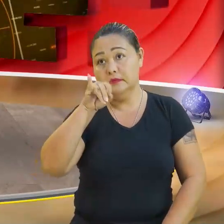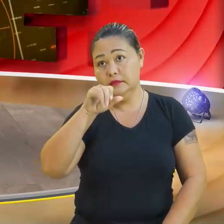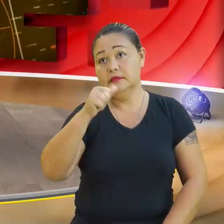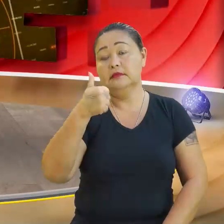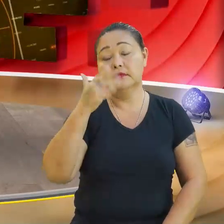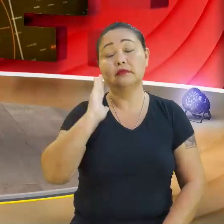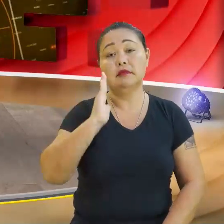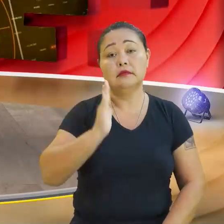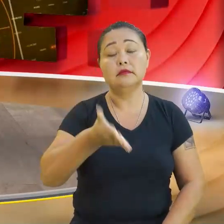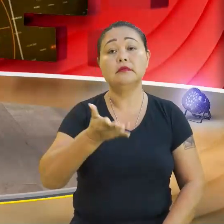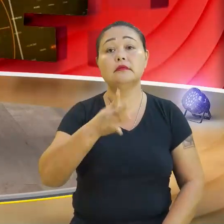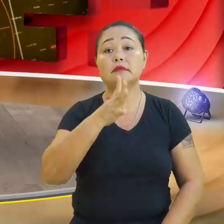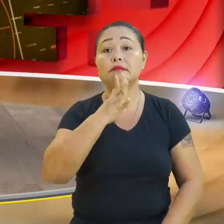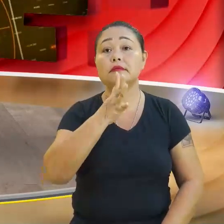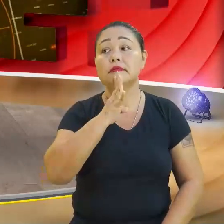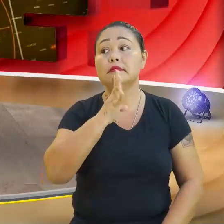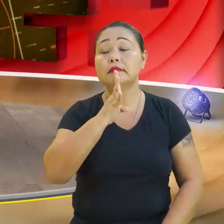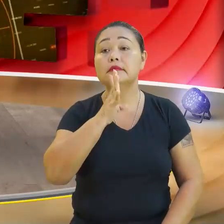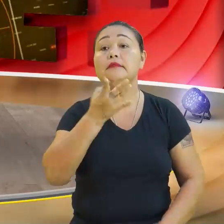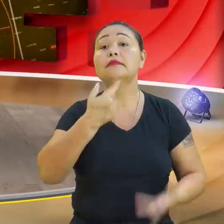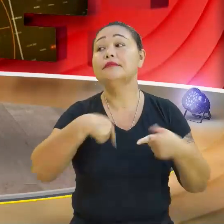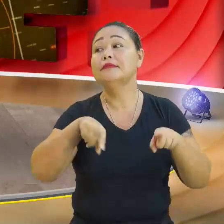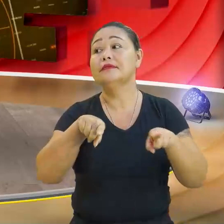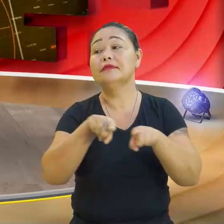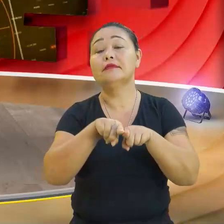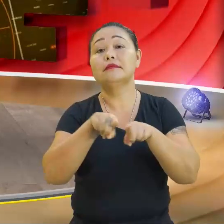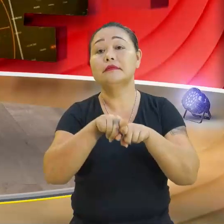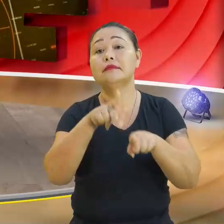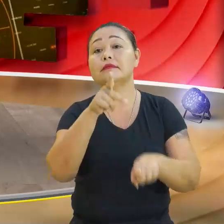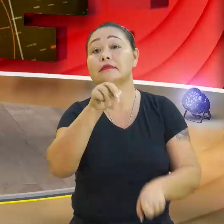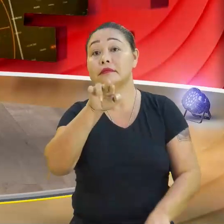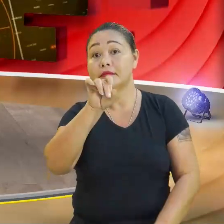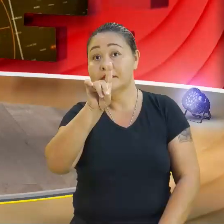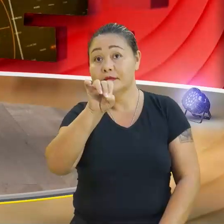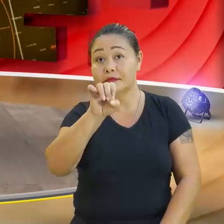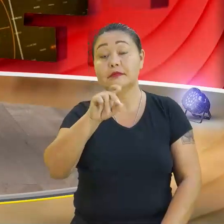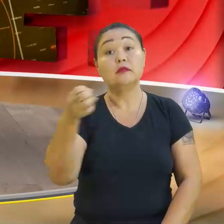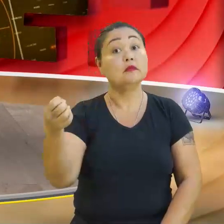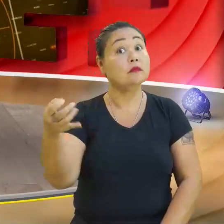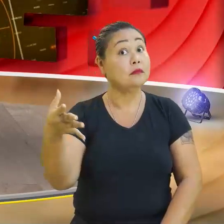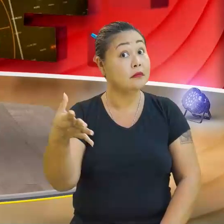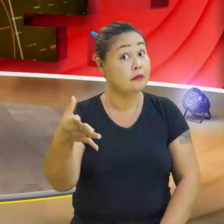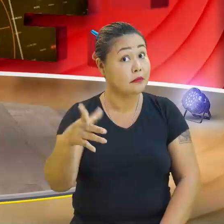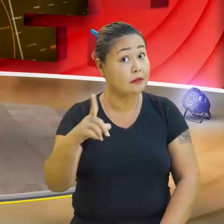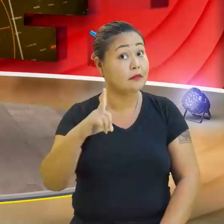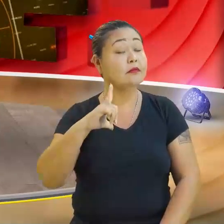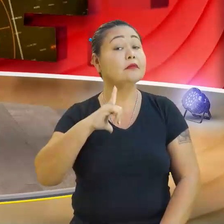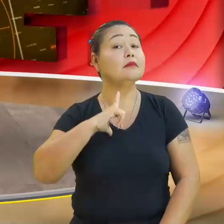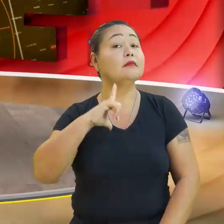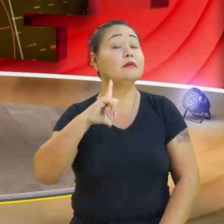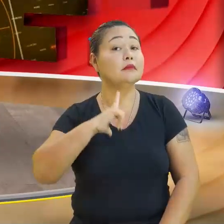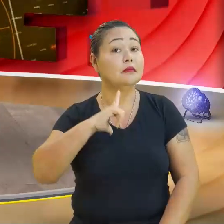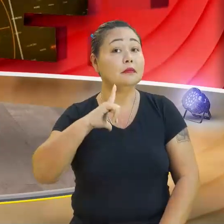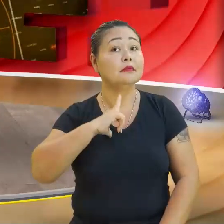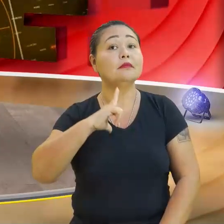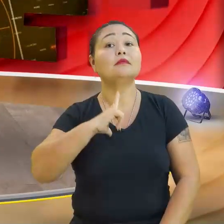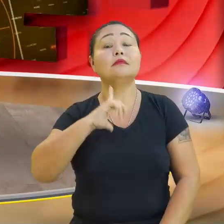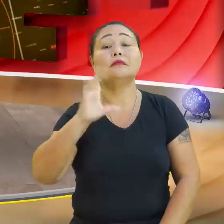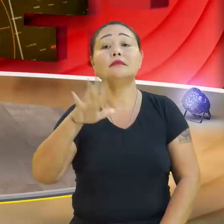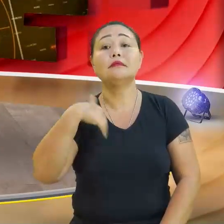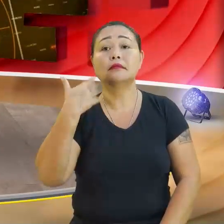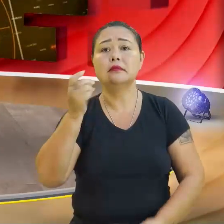paródia conhecida e também está chegando as paródias novas. Eu queria saber que tem pessoa que nem dorme mais à noite só